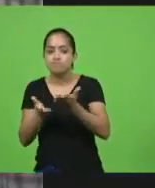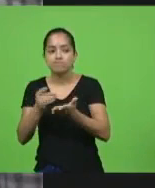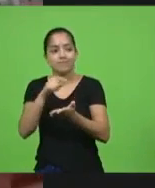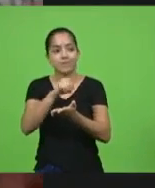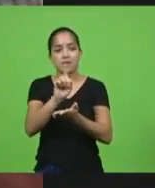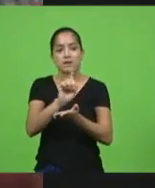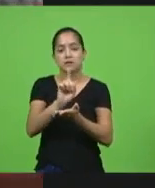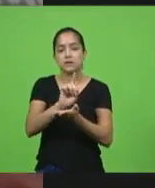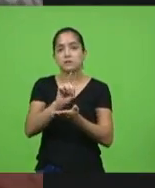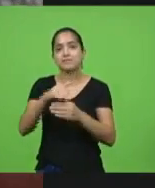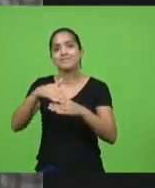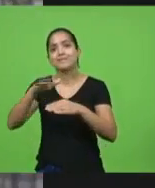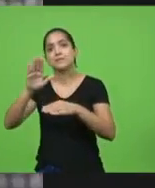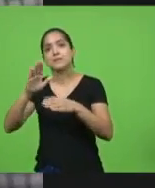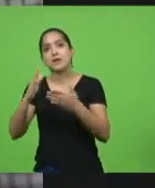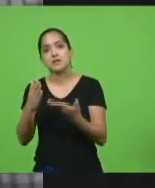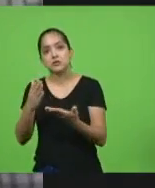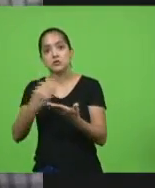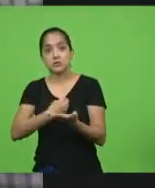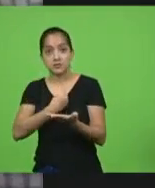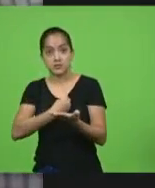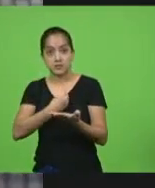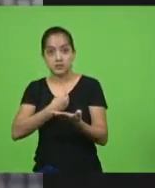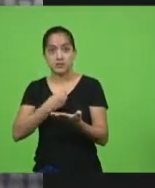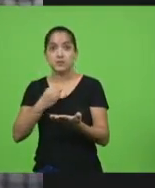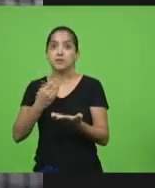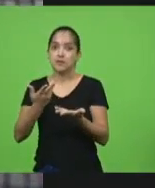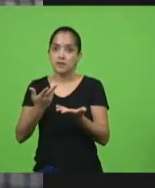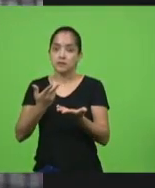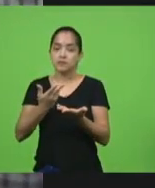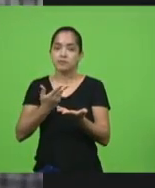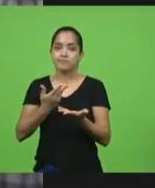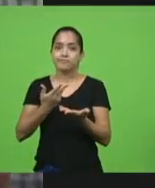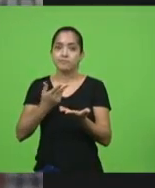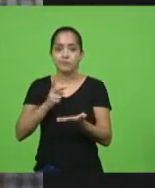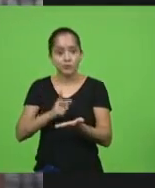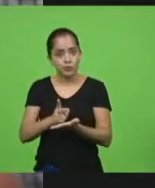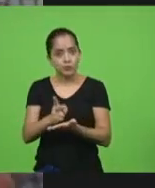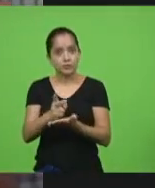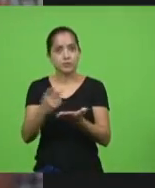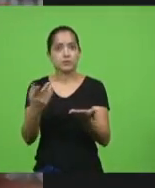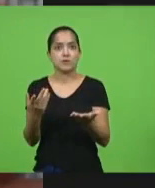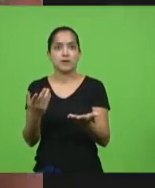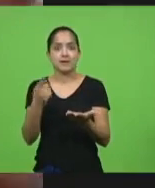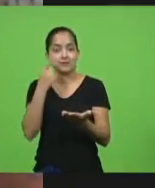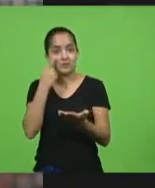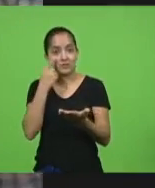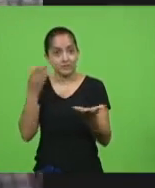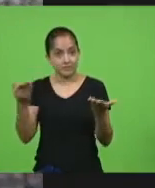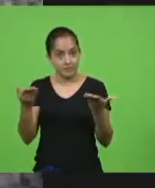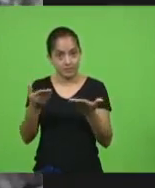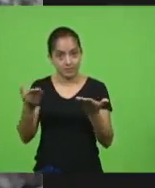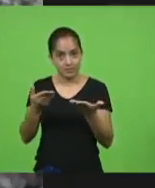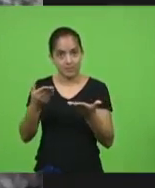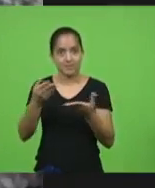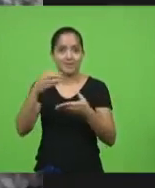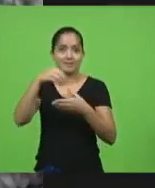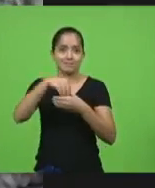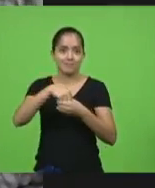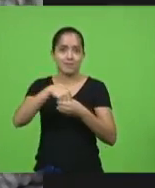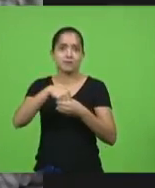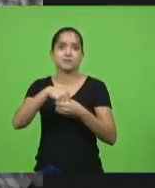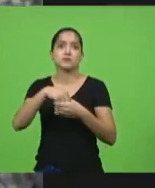chance de vida. Nós estamos vendo isso dentro dos nossos hospitais em Santa Catarina.